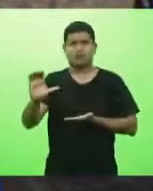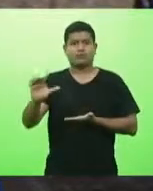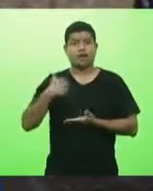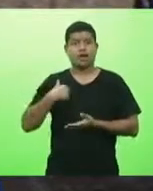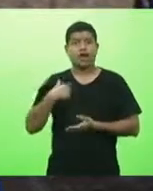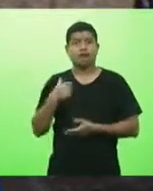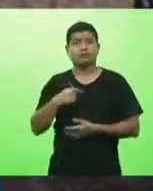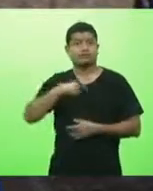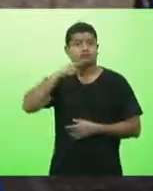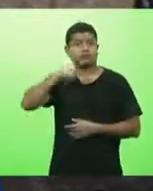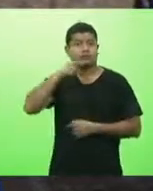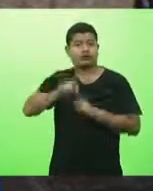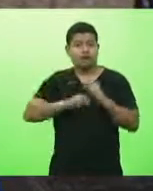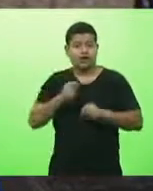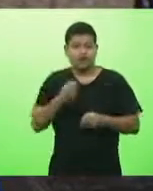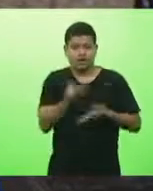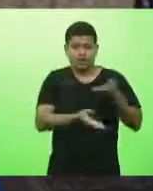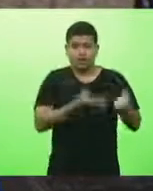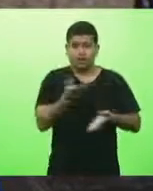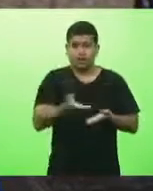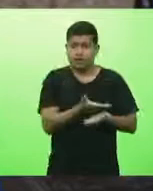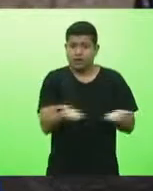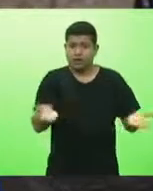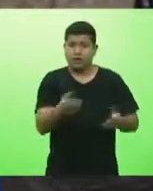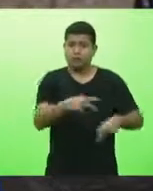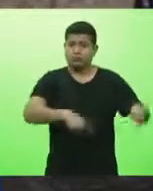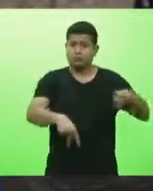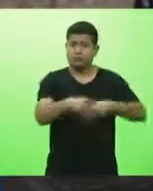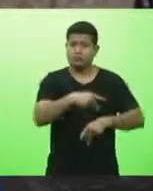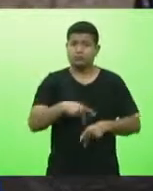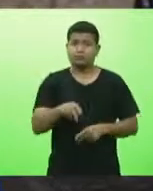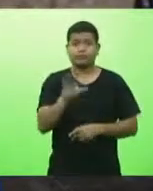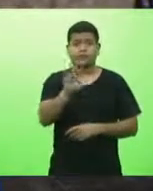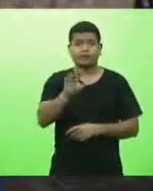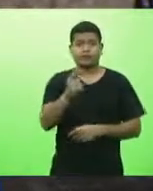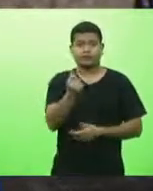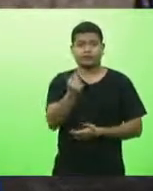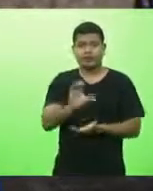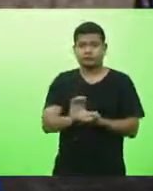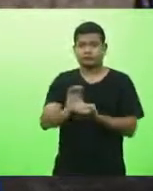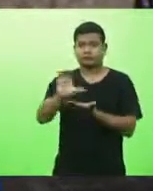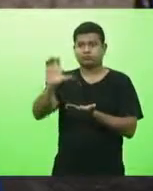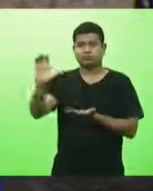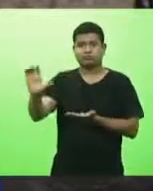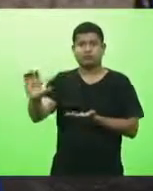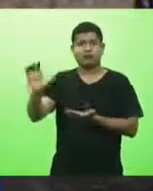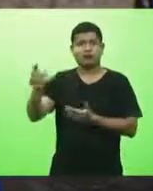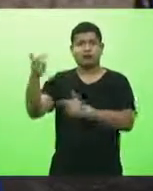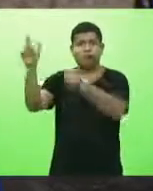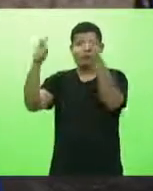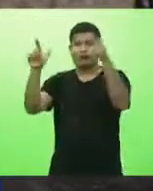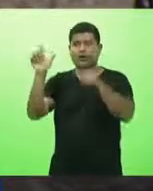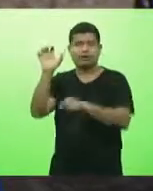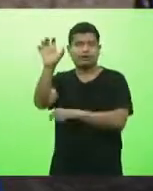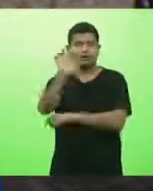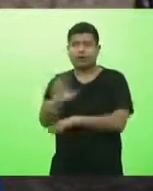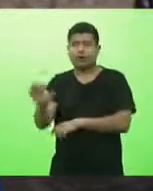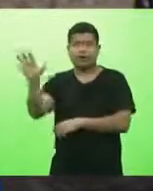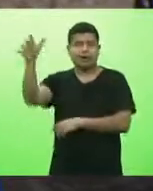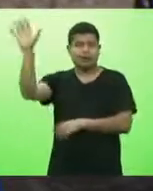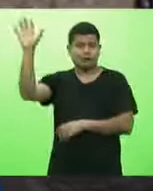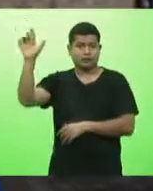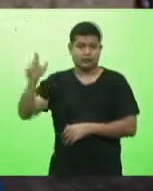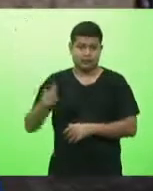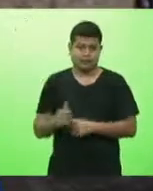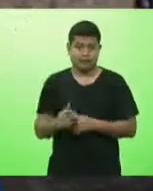as nossas próprias necessidades mas estamos fornecendo dinheiro para outros lugares e principalmente para